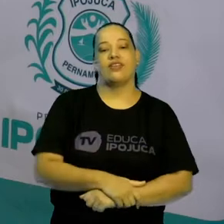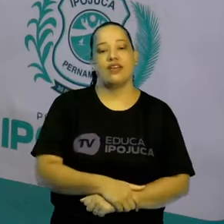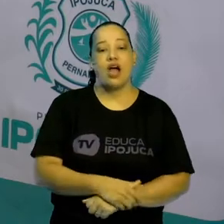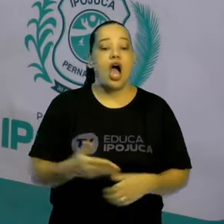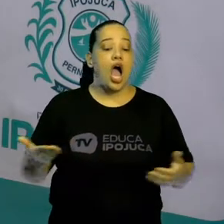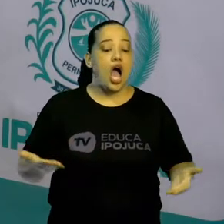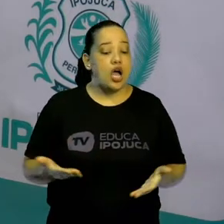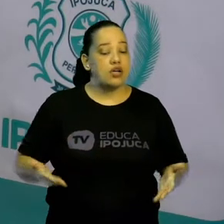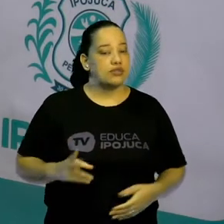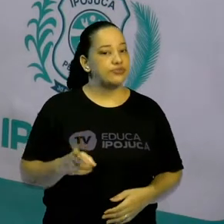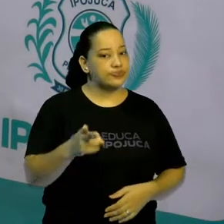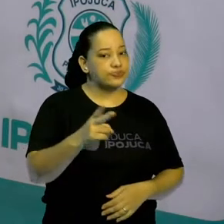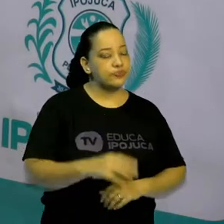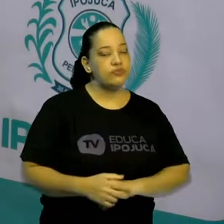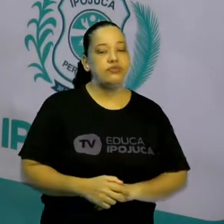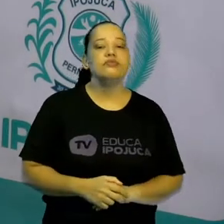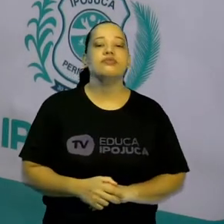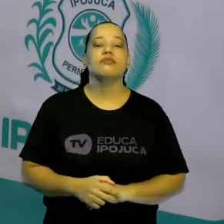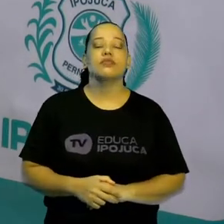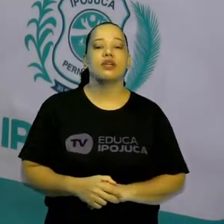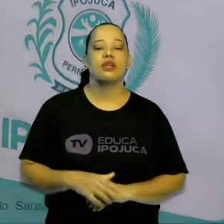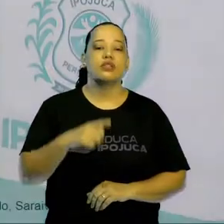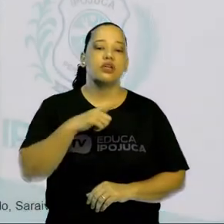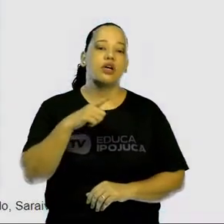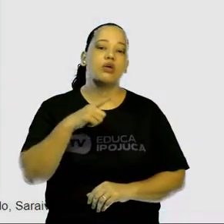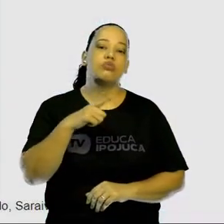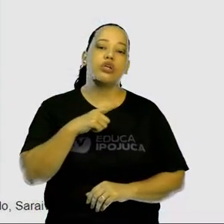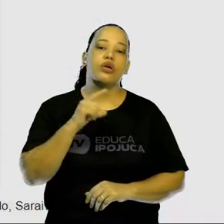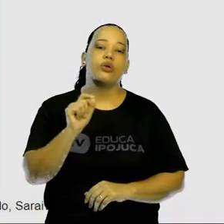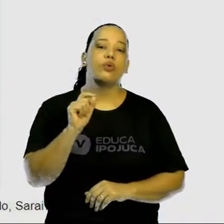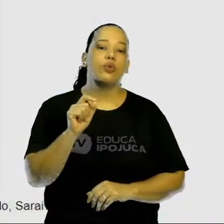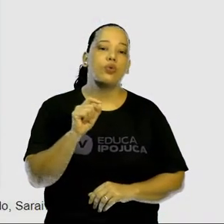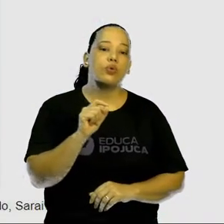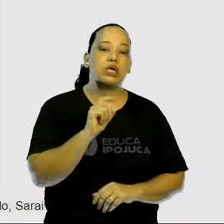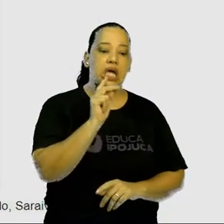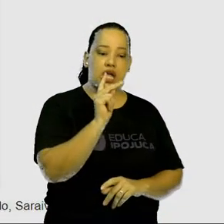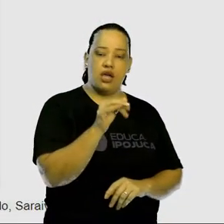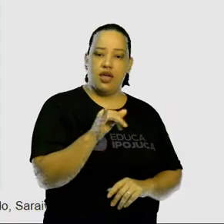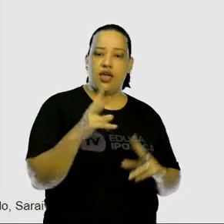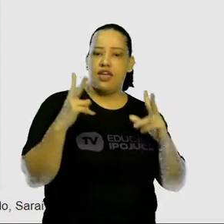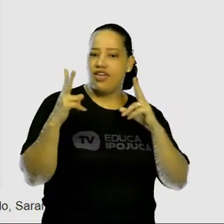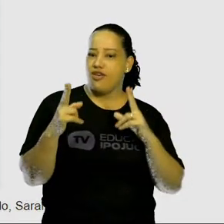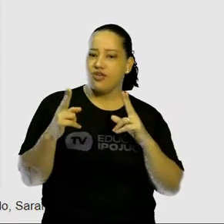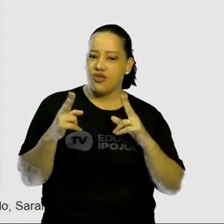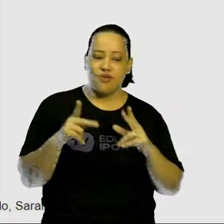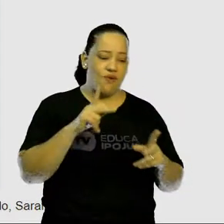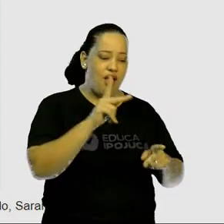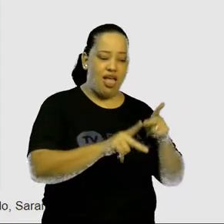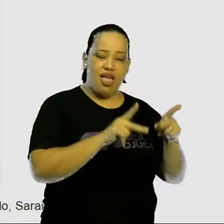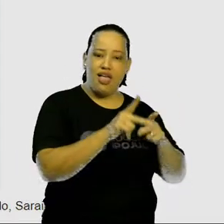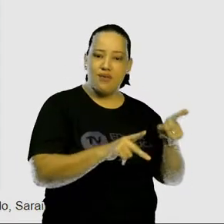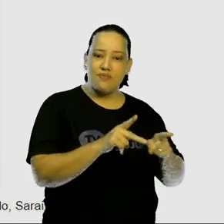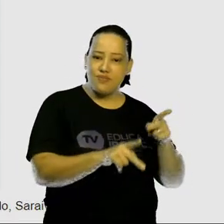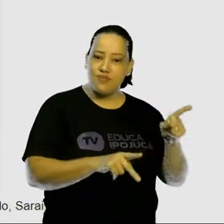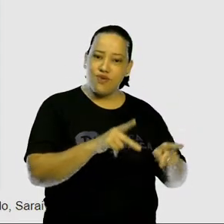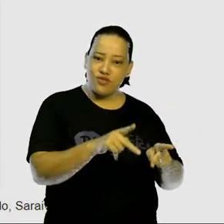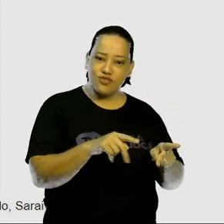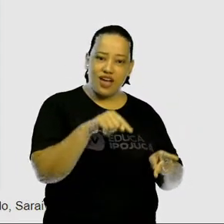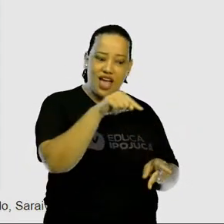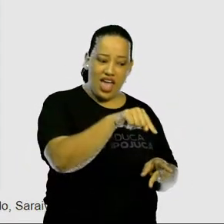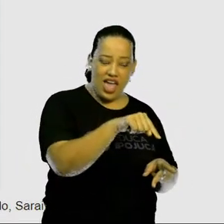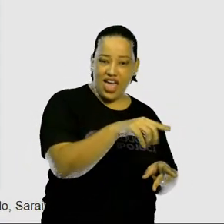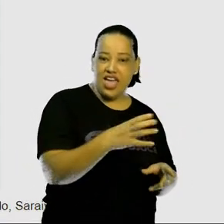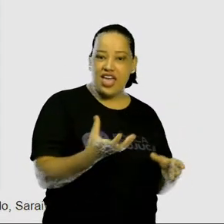Eu tenho, então, a população. Ou seja, são quando os indivíduos da mesma espécie